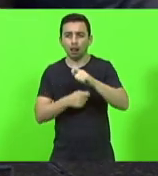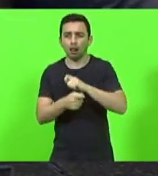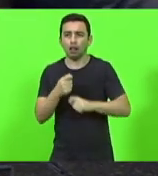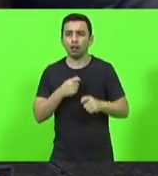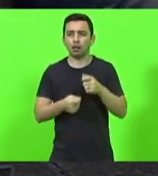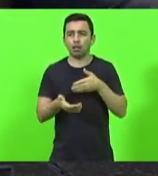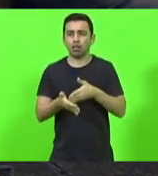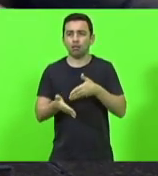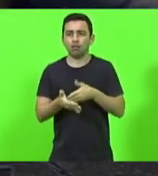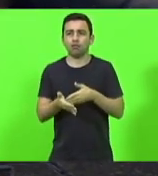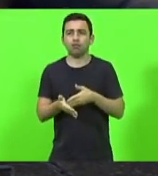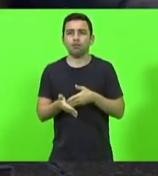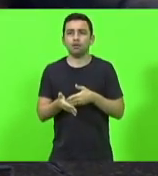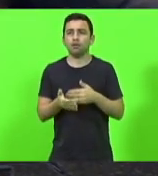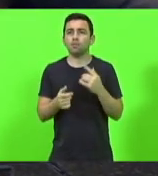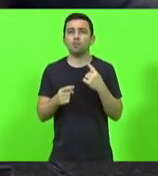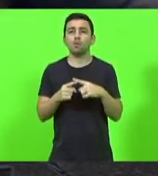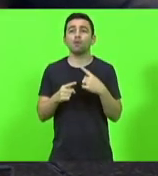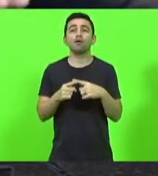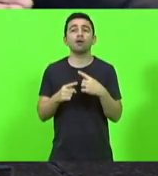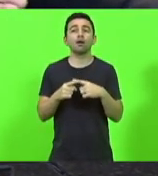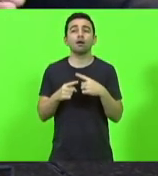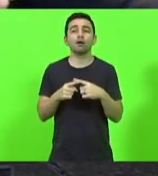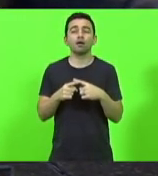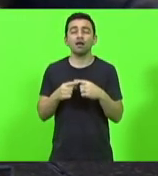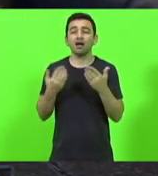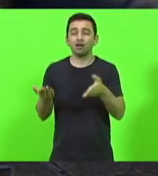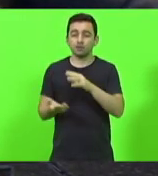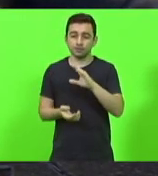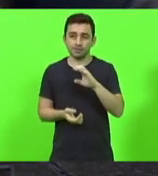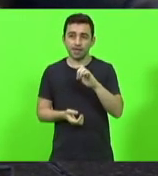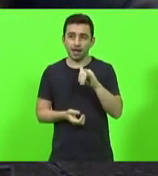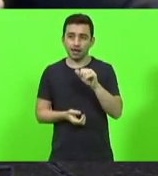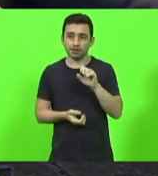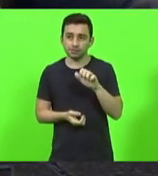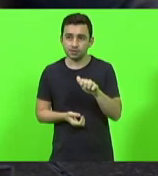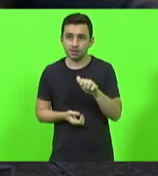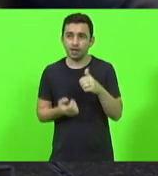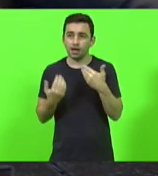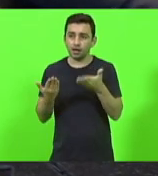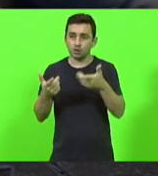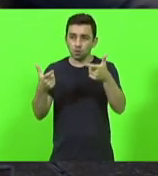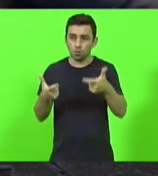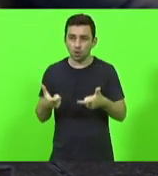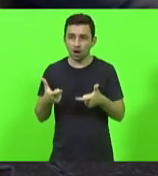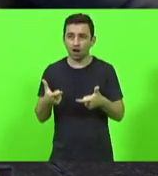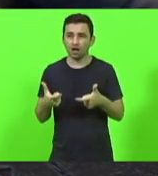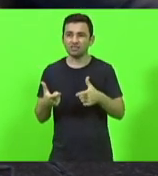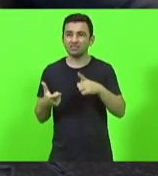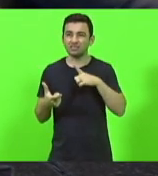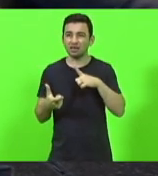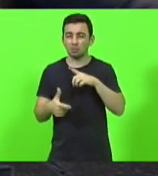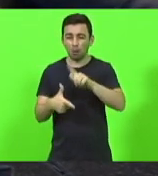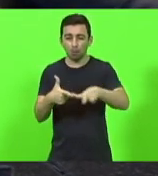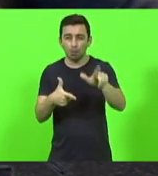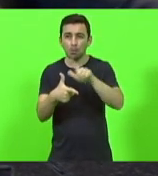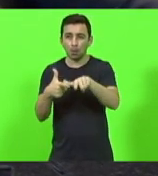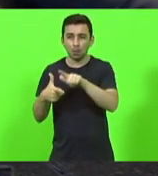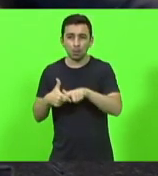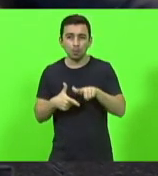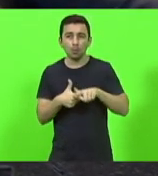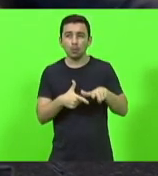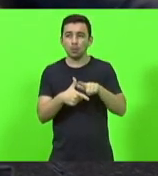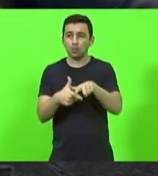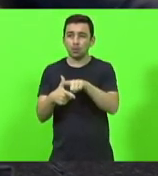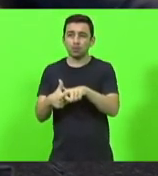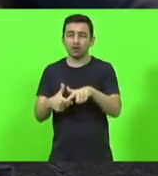porque nem mesmo o SEASA, que onde está agora causa enormes distúrbios e perturbações para